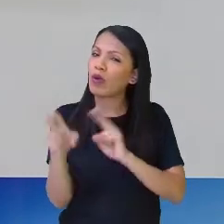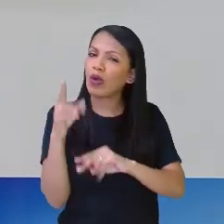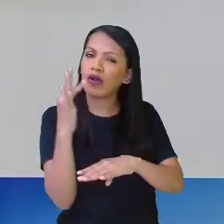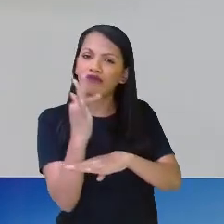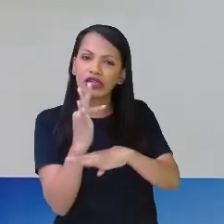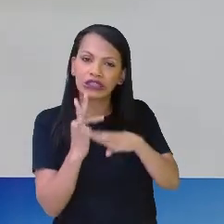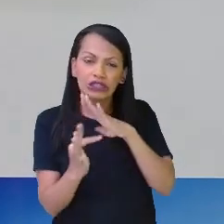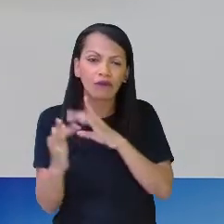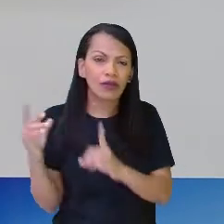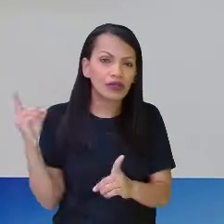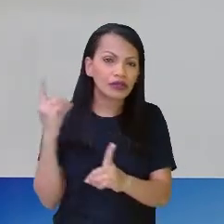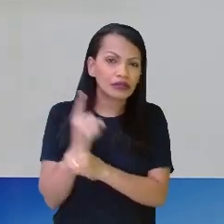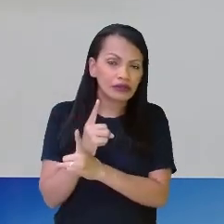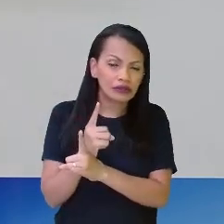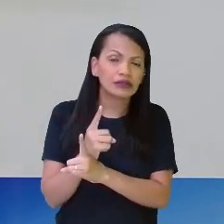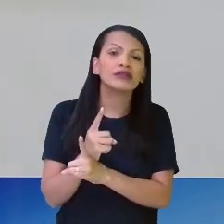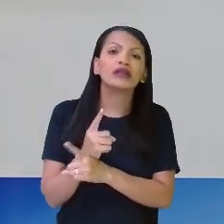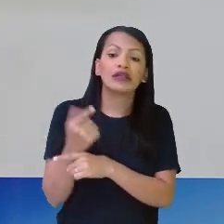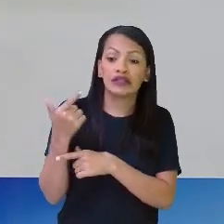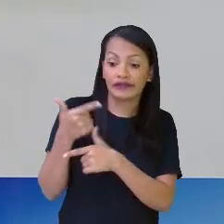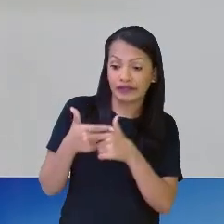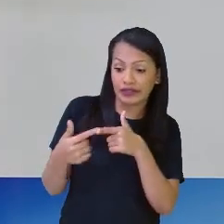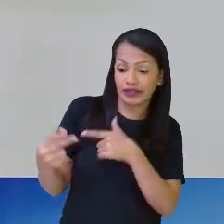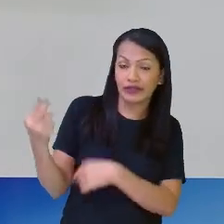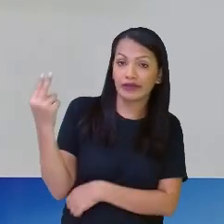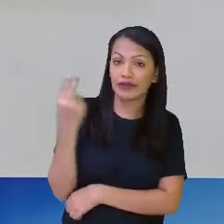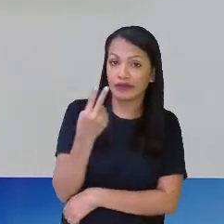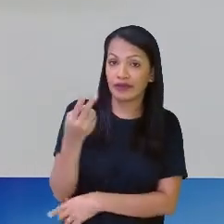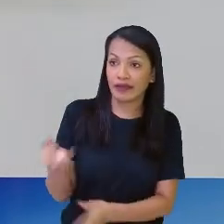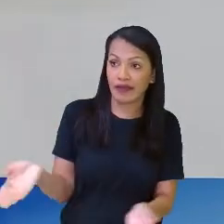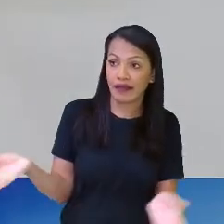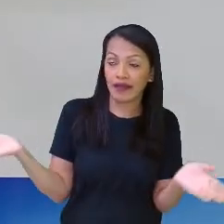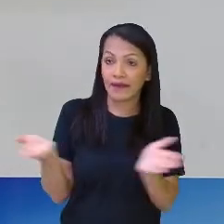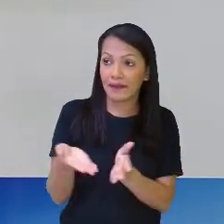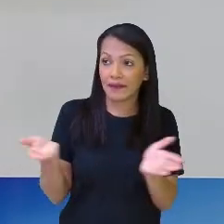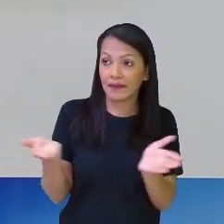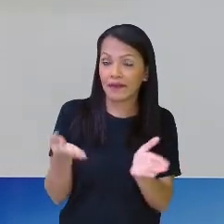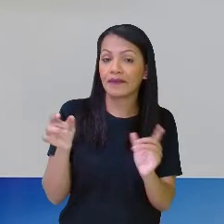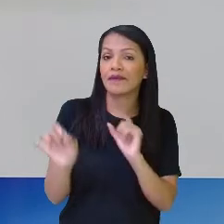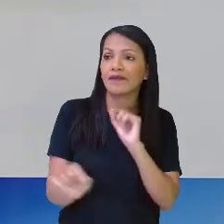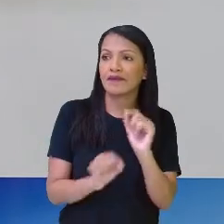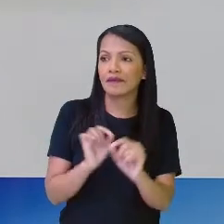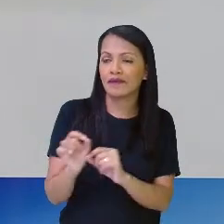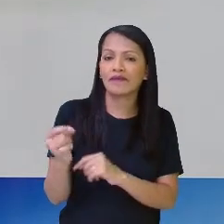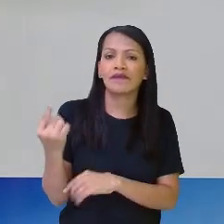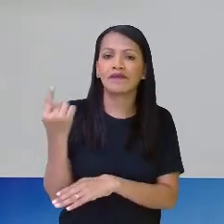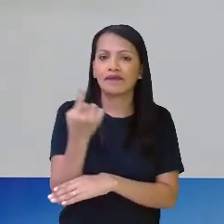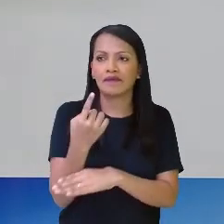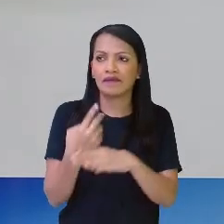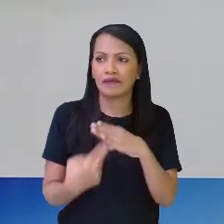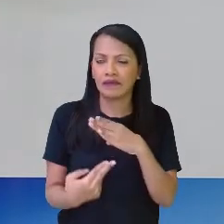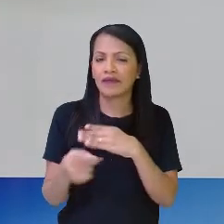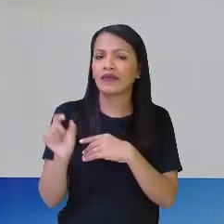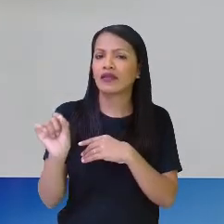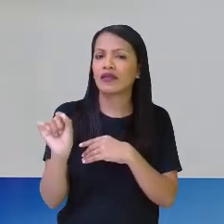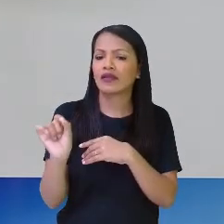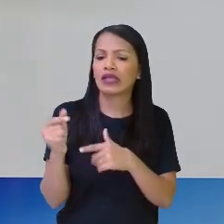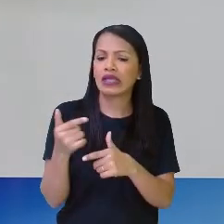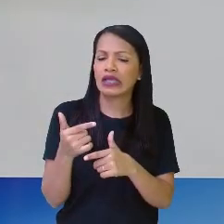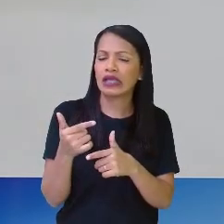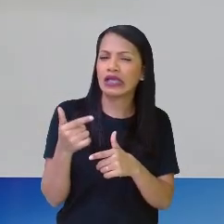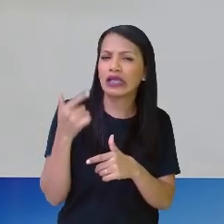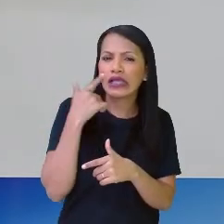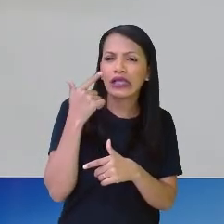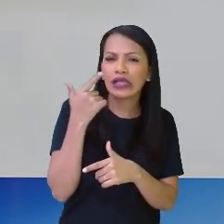o meio inteiro está dividido em duas partes. E agora, um meio de dez, exatamente o que